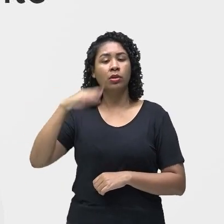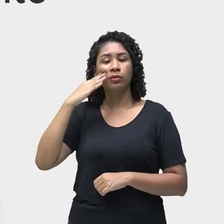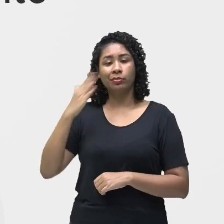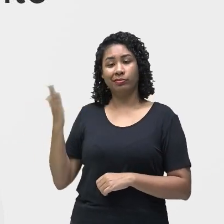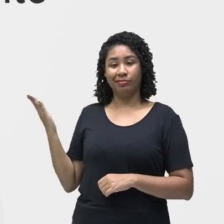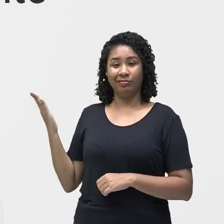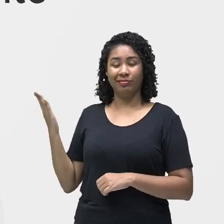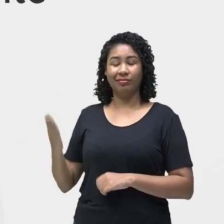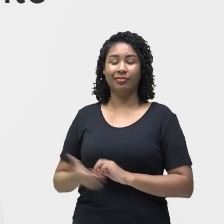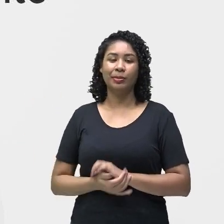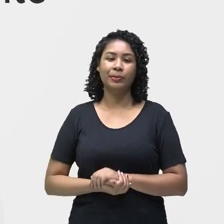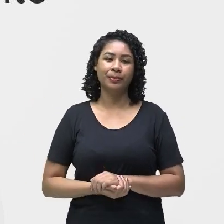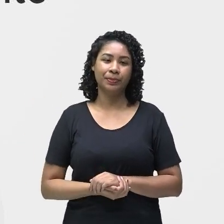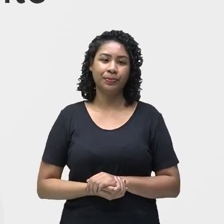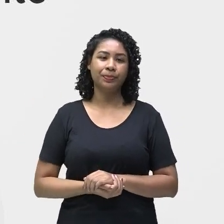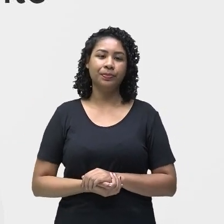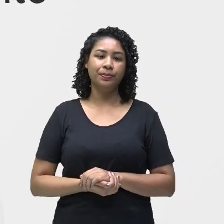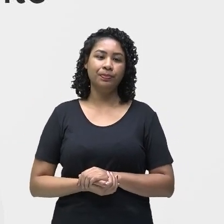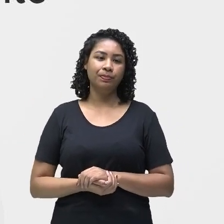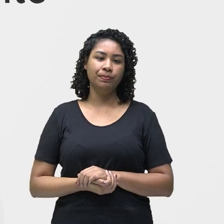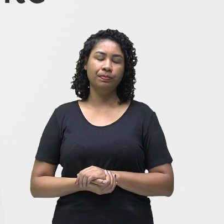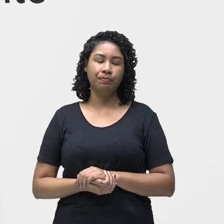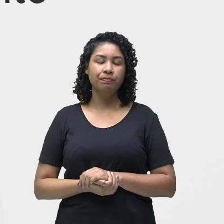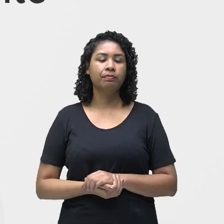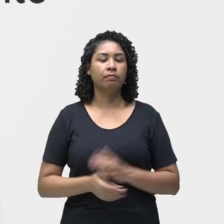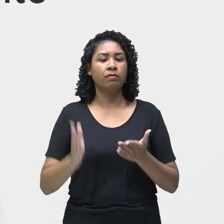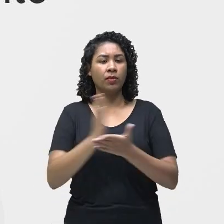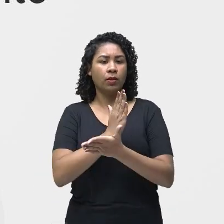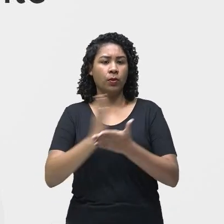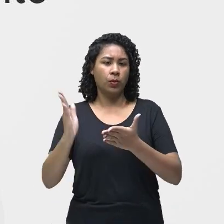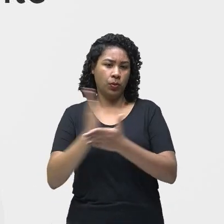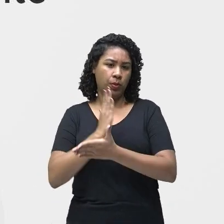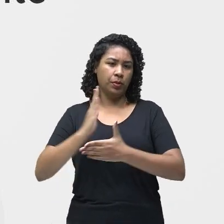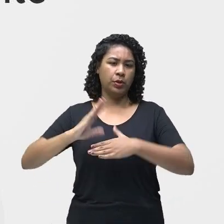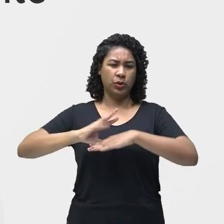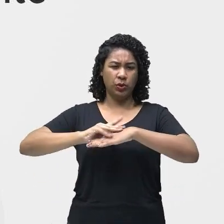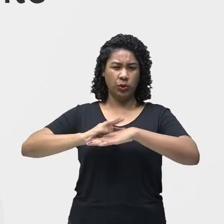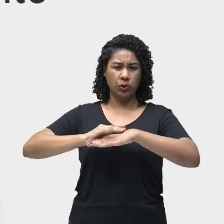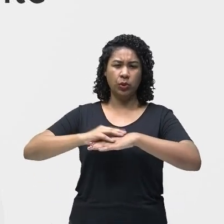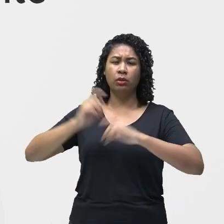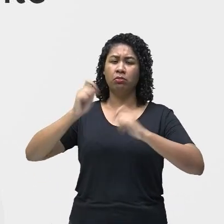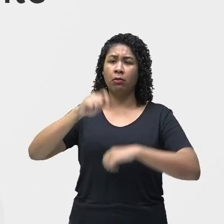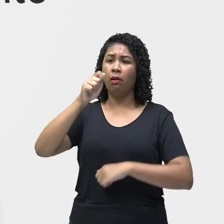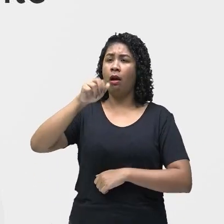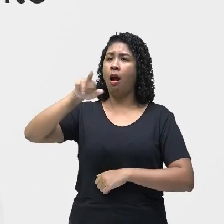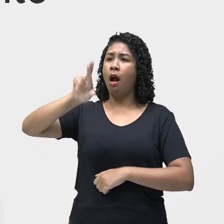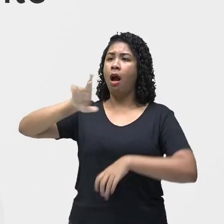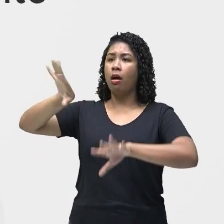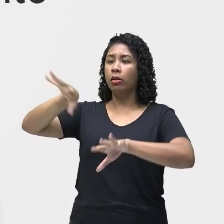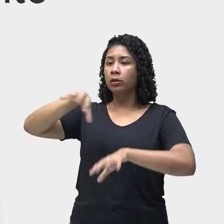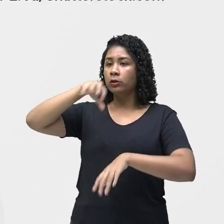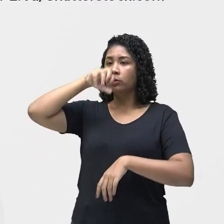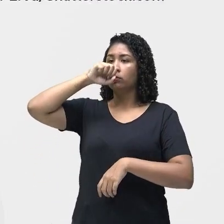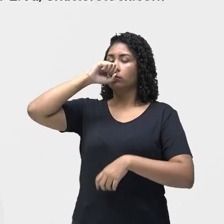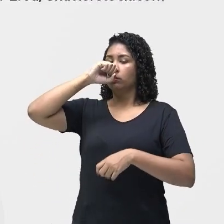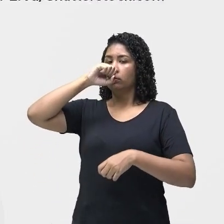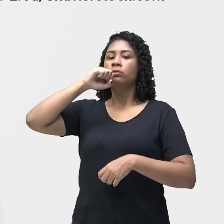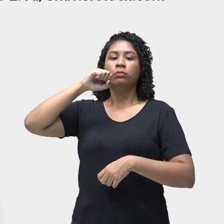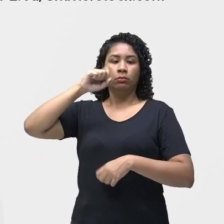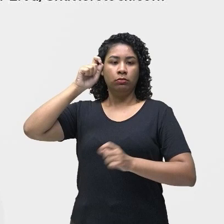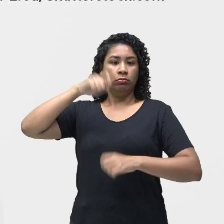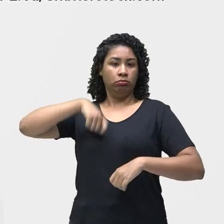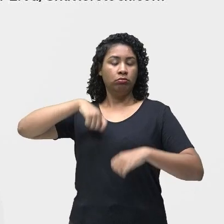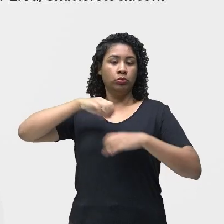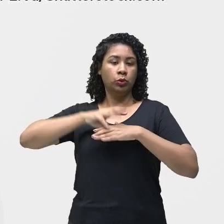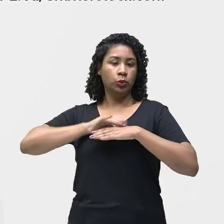por via hídrica. E também existem doenças que a gente pode adquirir pelo ar. Isso mesmo. Acompanhem comigo